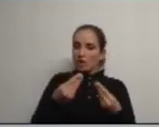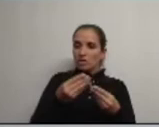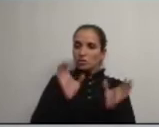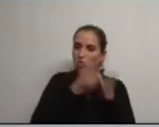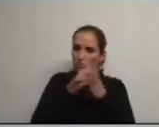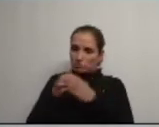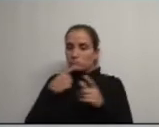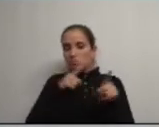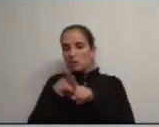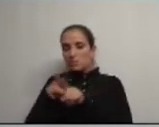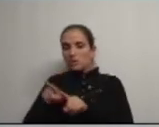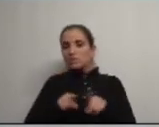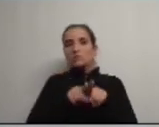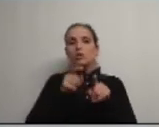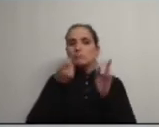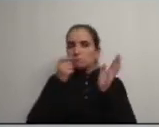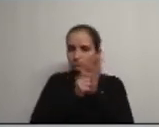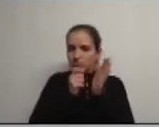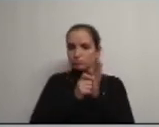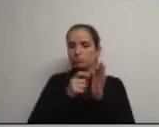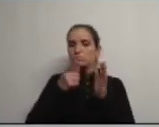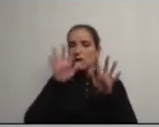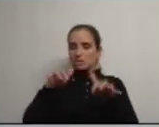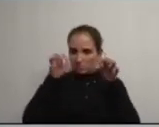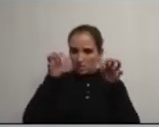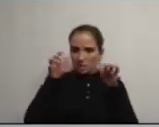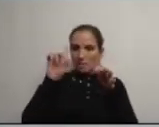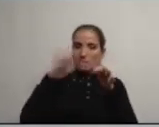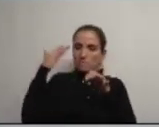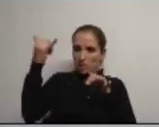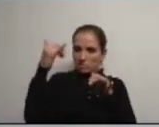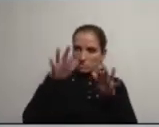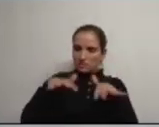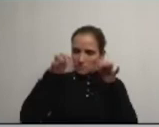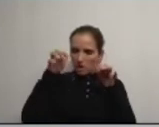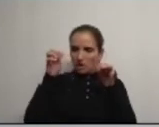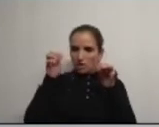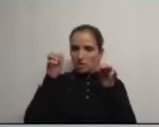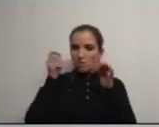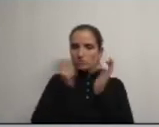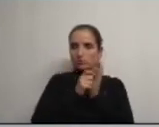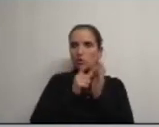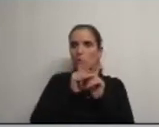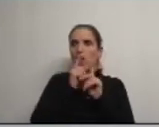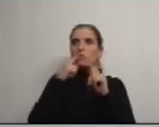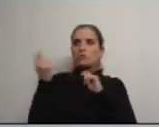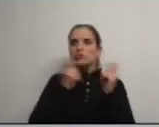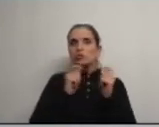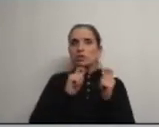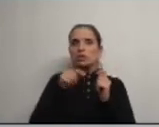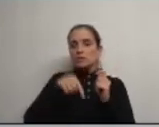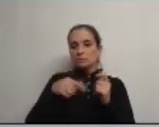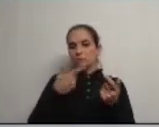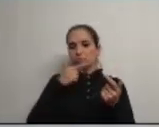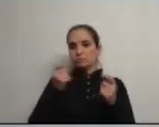grupos parlamentares os documentos e que seja agendado solicito ao Sr. Presidente da Assembleia na próxima Assembleia Municipal agendado um ponto para discutir porque aqui não podemos